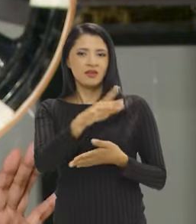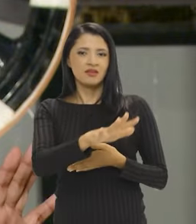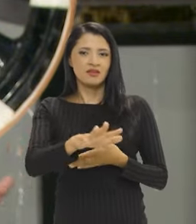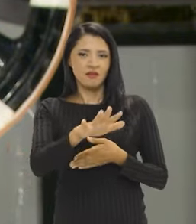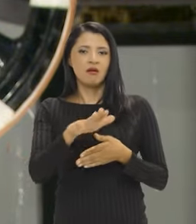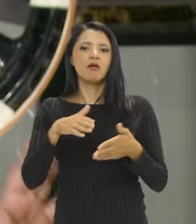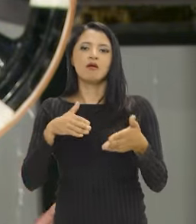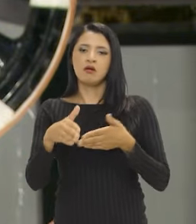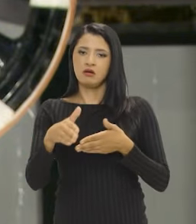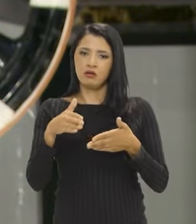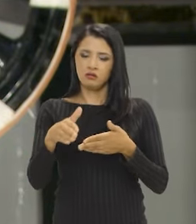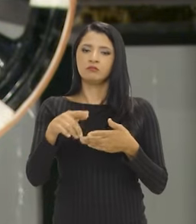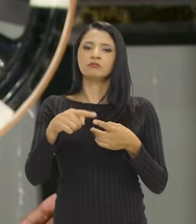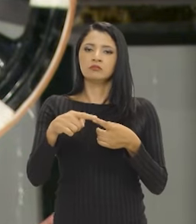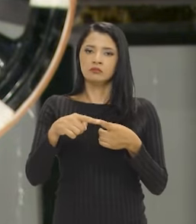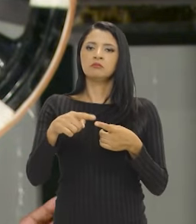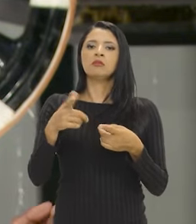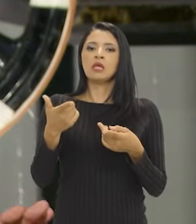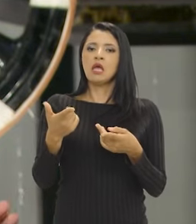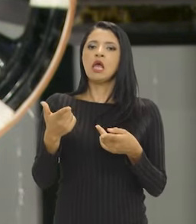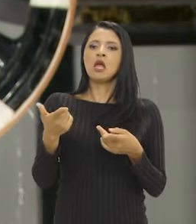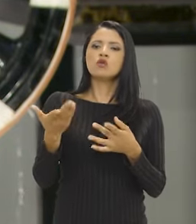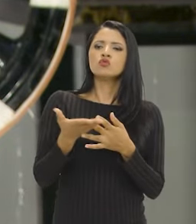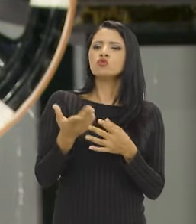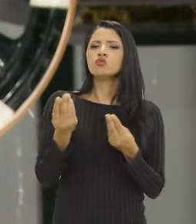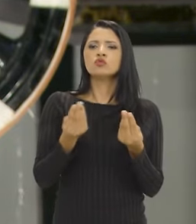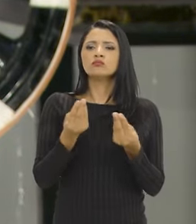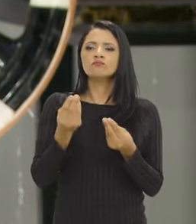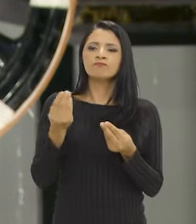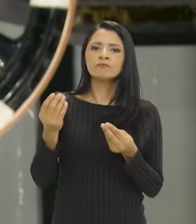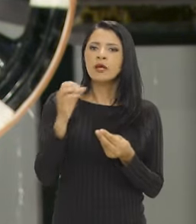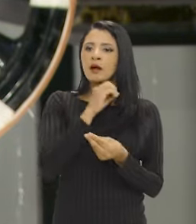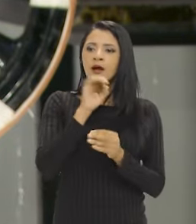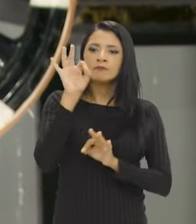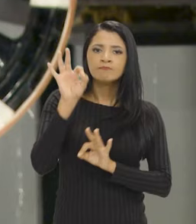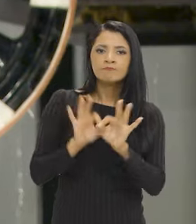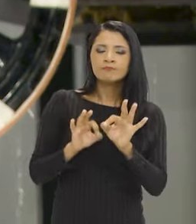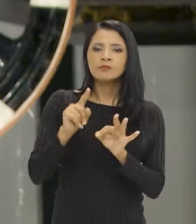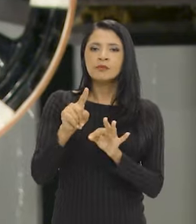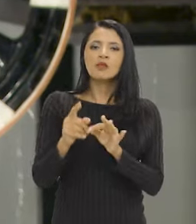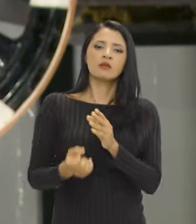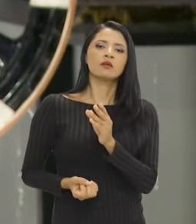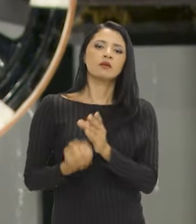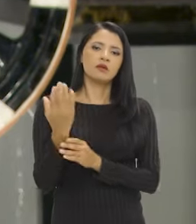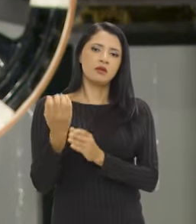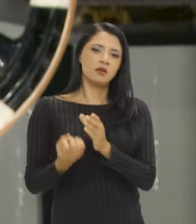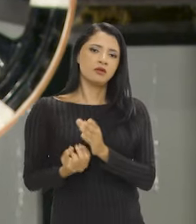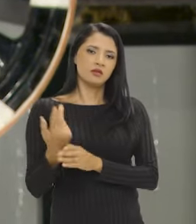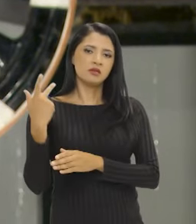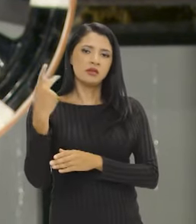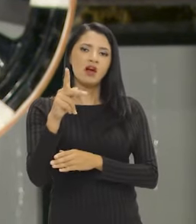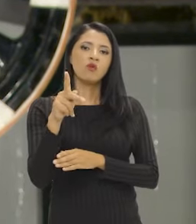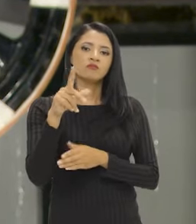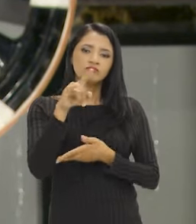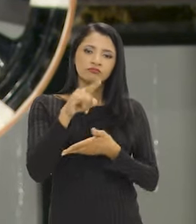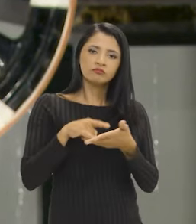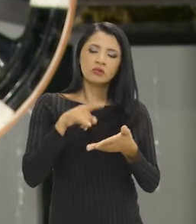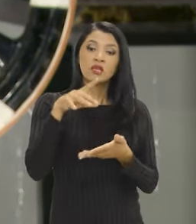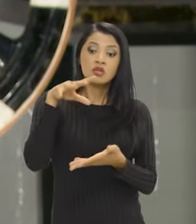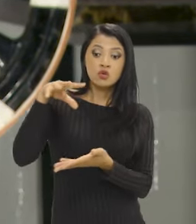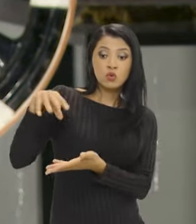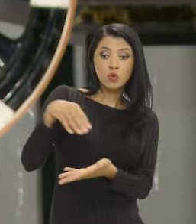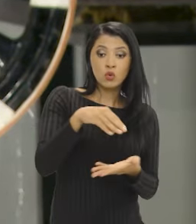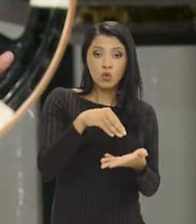sobretudo nessa área de acervos correntes intermediários para a gente viabilizar a construção desses